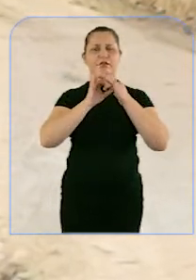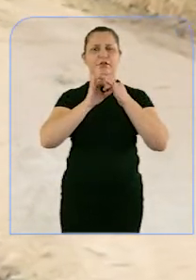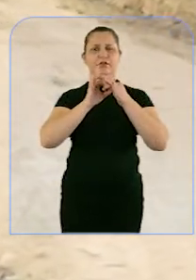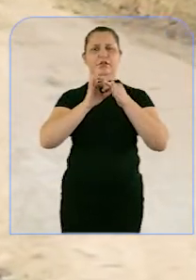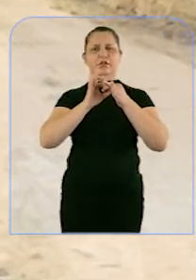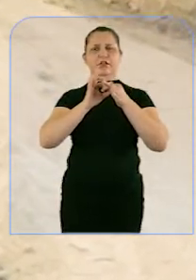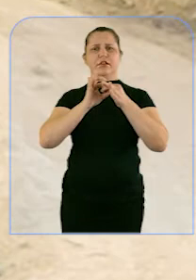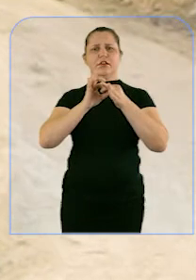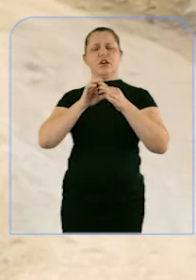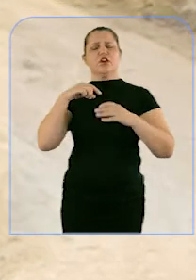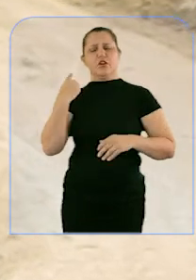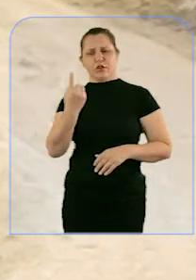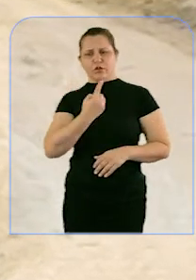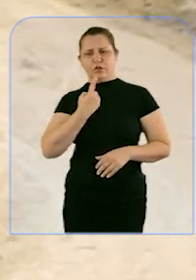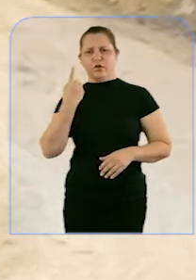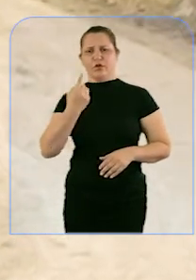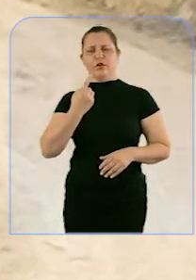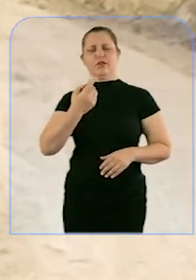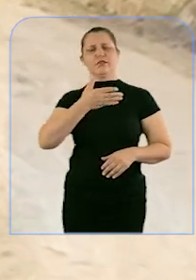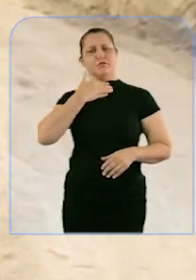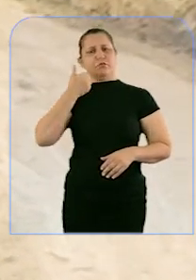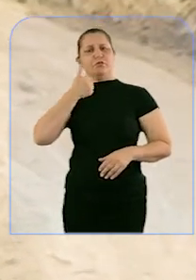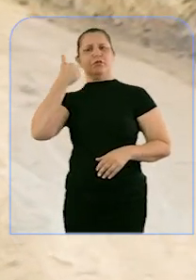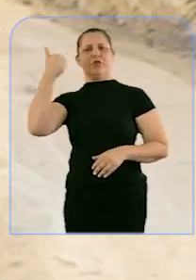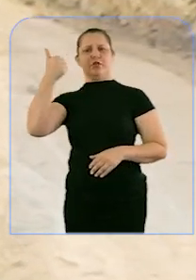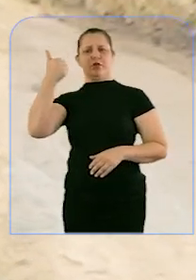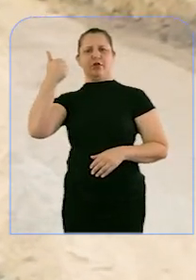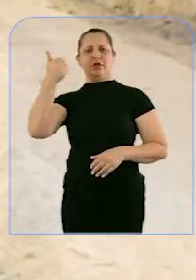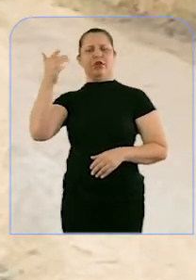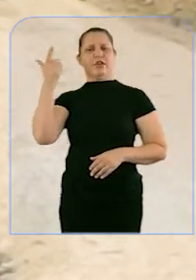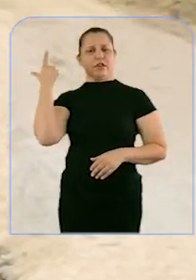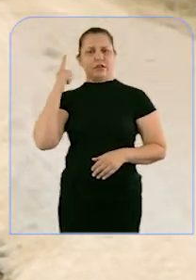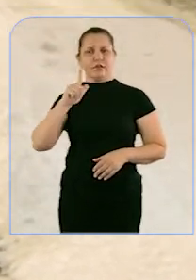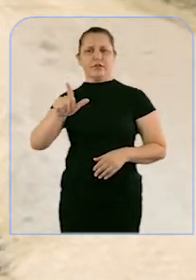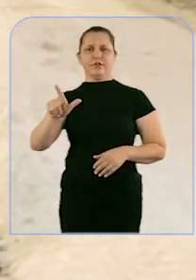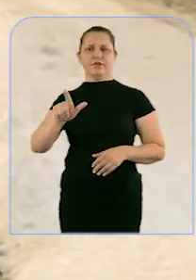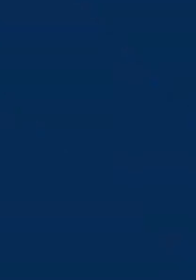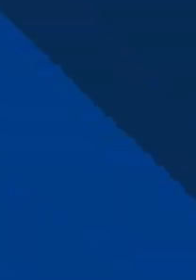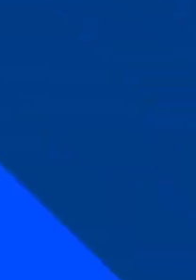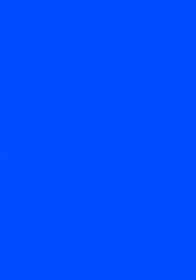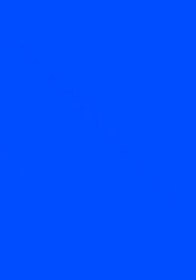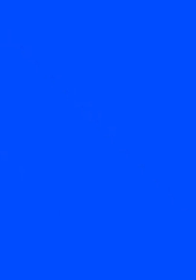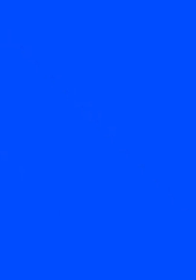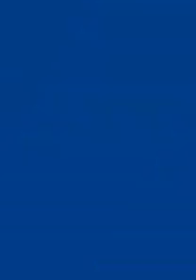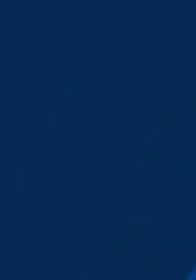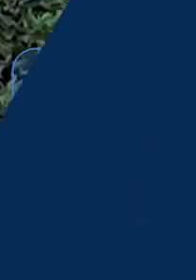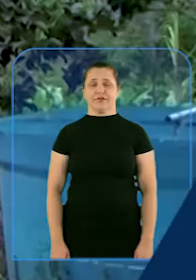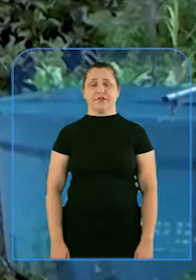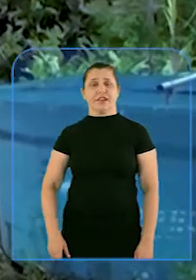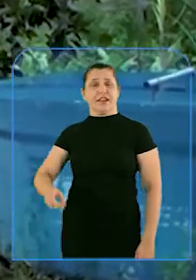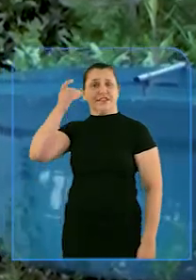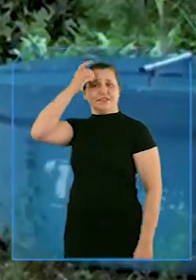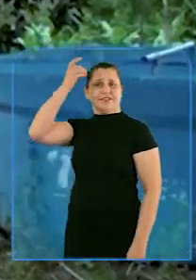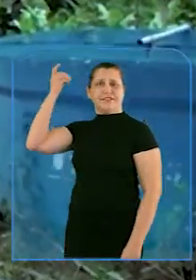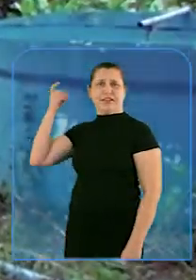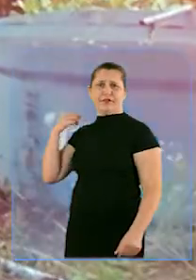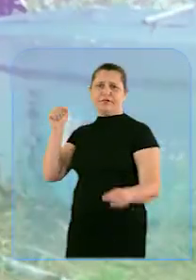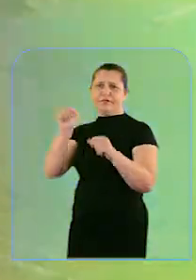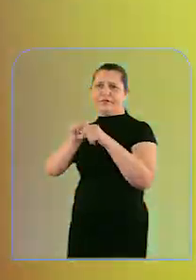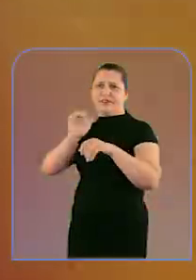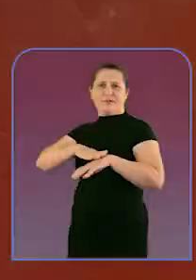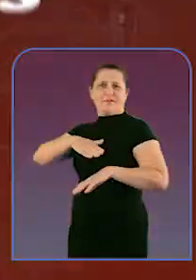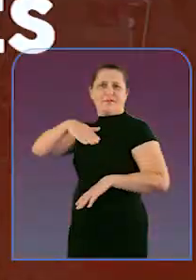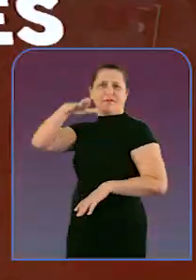essa parceria. Com certeza, quem ganha com isso somos nós. Somos nós, o povo. E Daniel fará muito